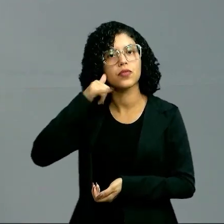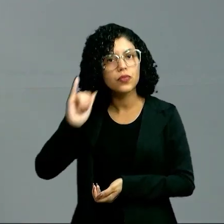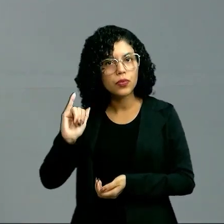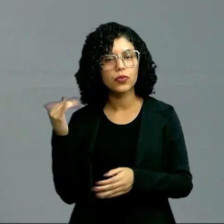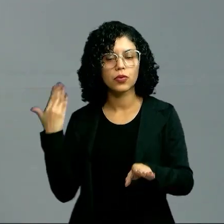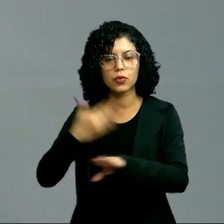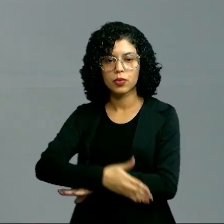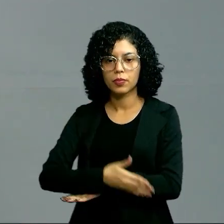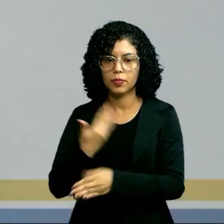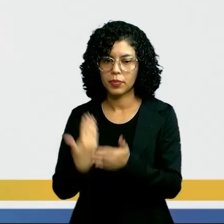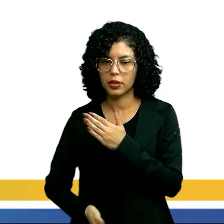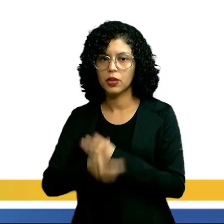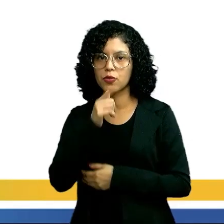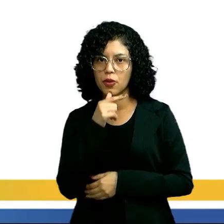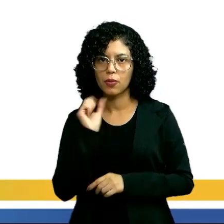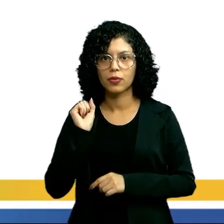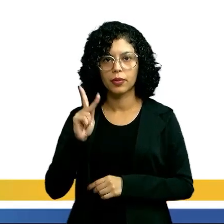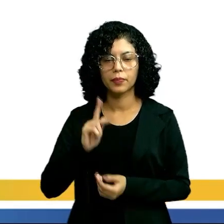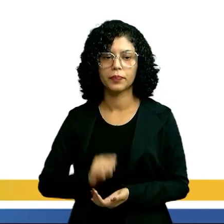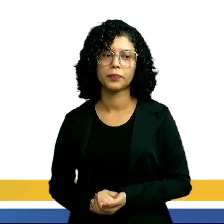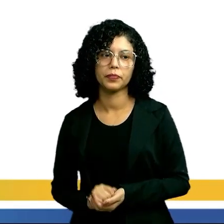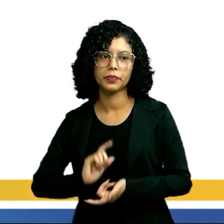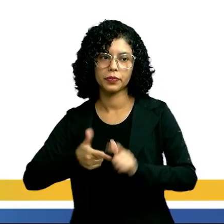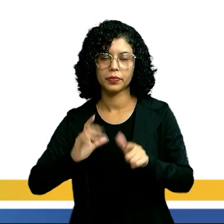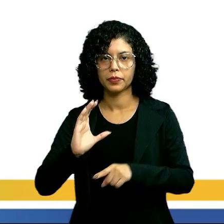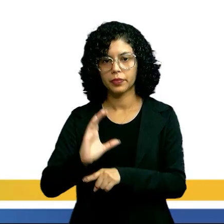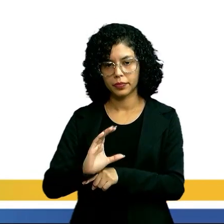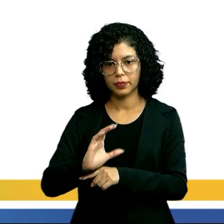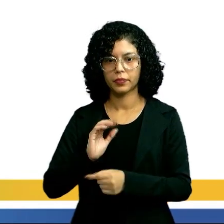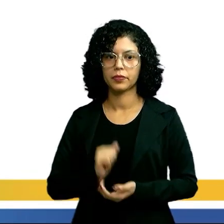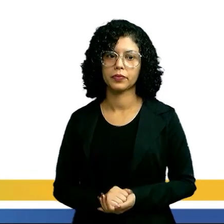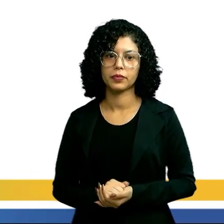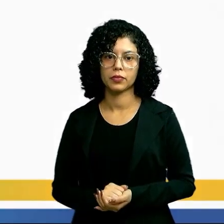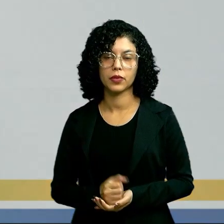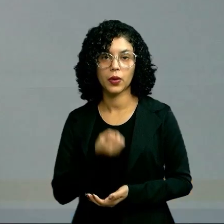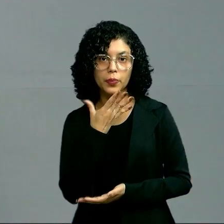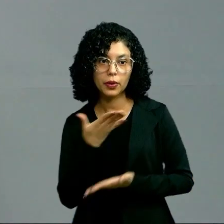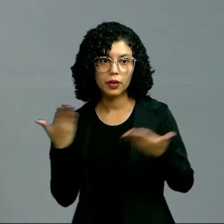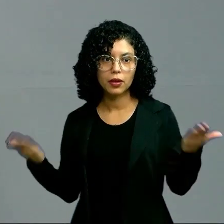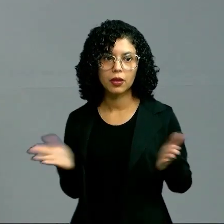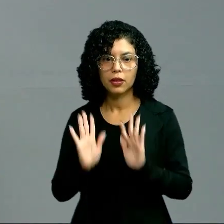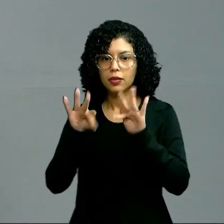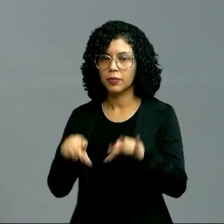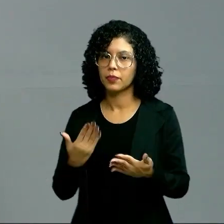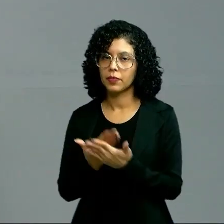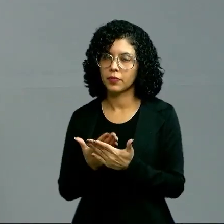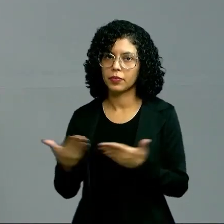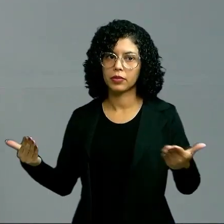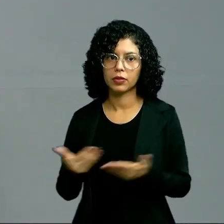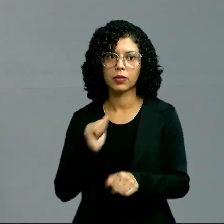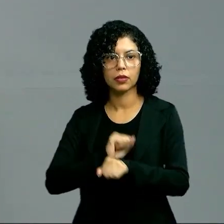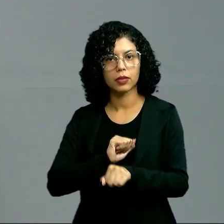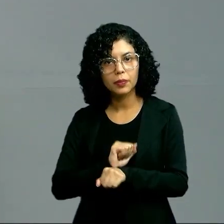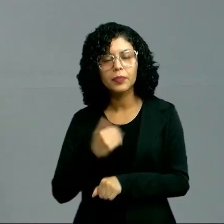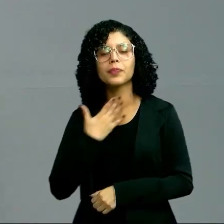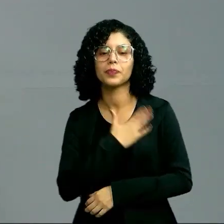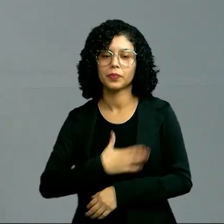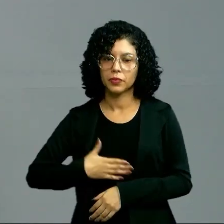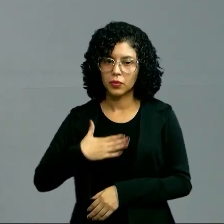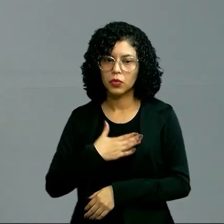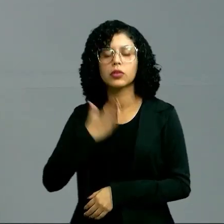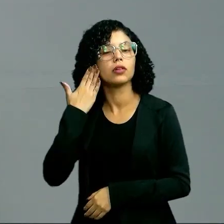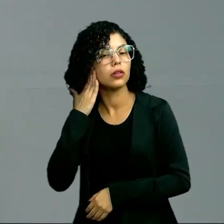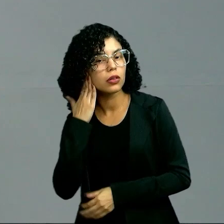em ambientes terrestres. Está certo? Alternativa correta, alternativa C. Bom, pessoal. A gente encerra por aqui. Espero que vocês tenham